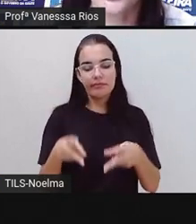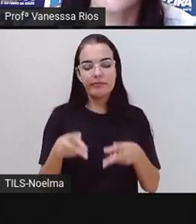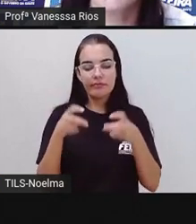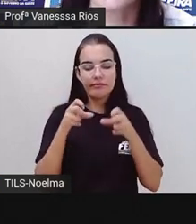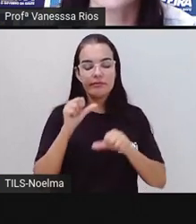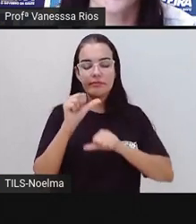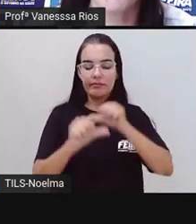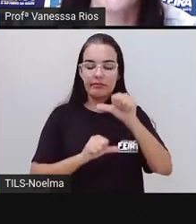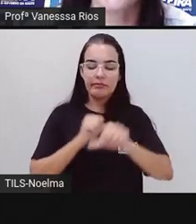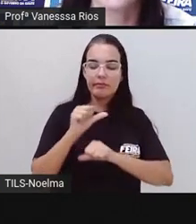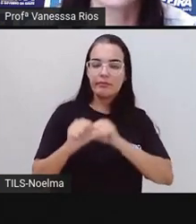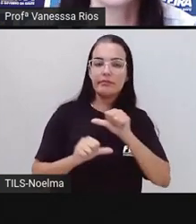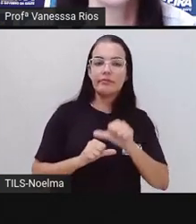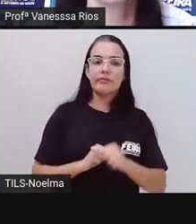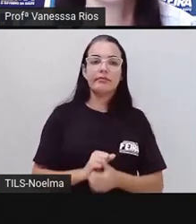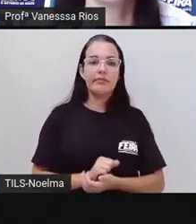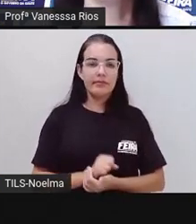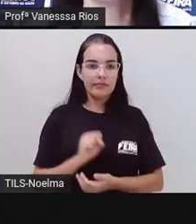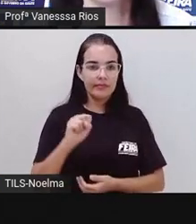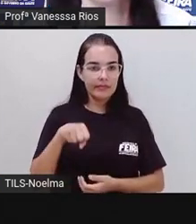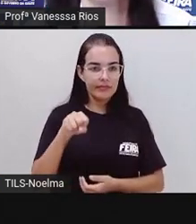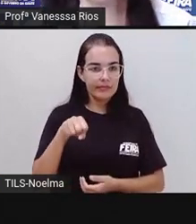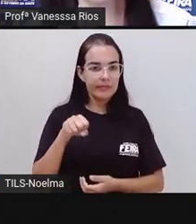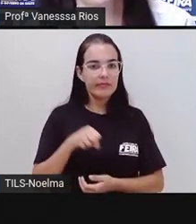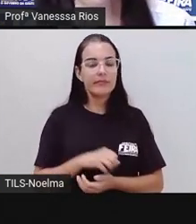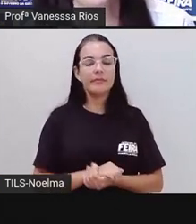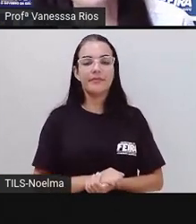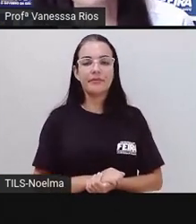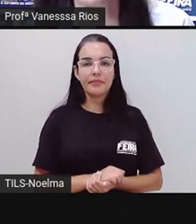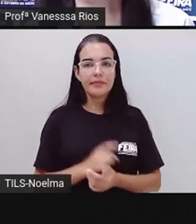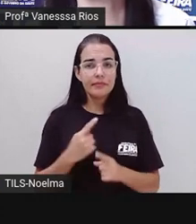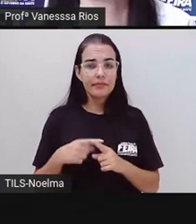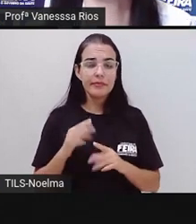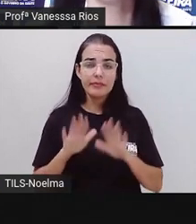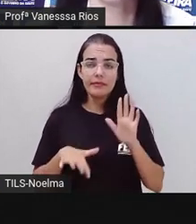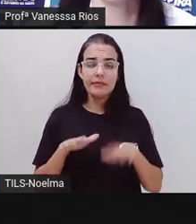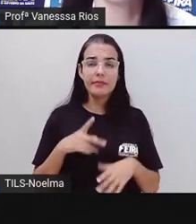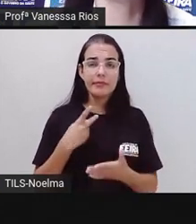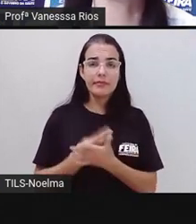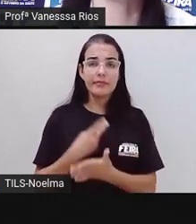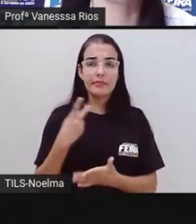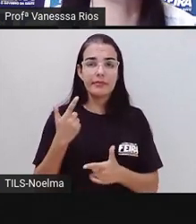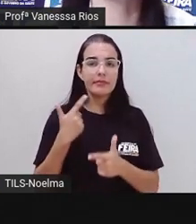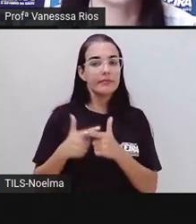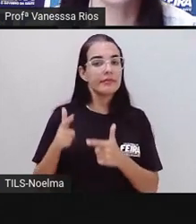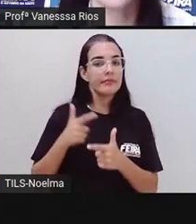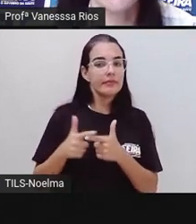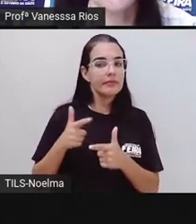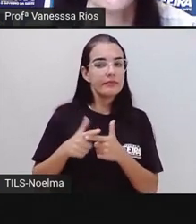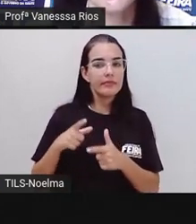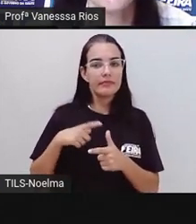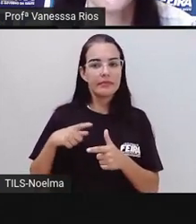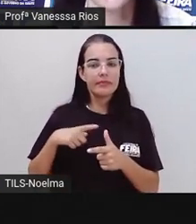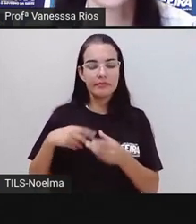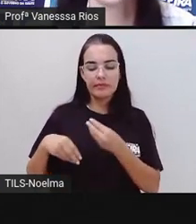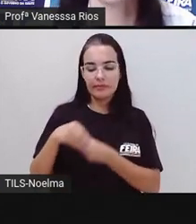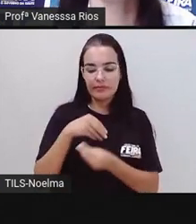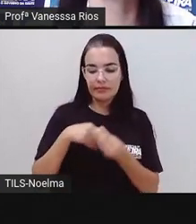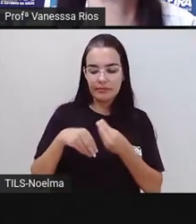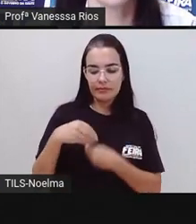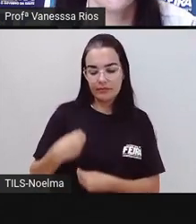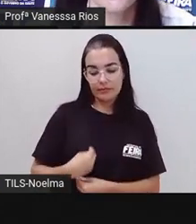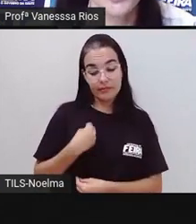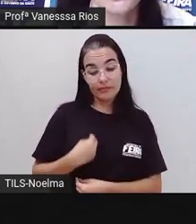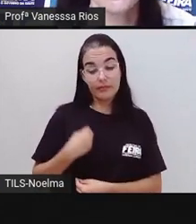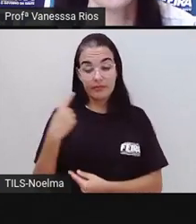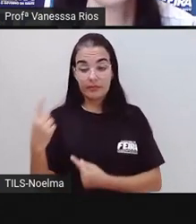olhos transformadores diante, às vezes, dos problemas que nós percebemos que fazem parte da vida das pessoas que